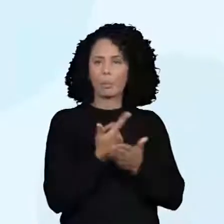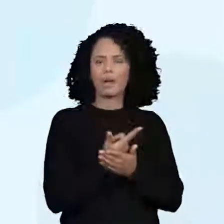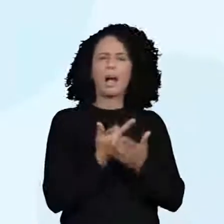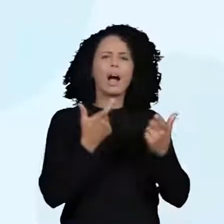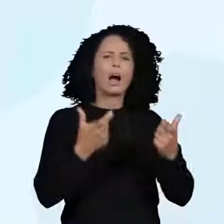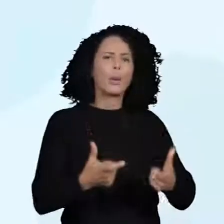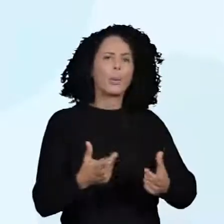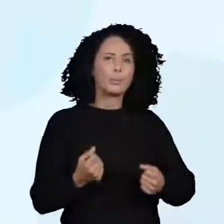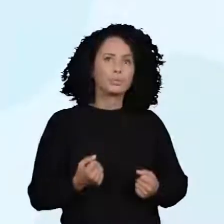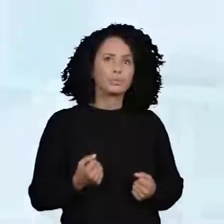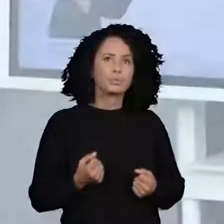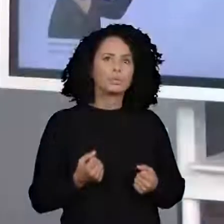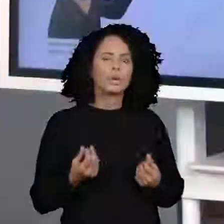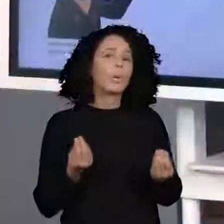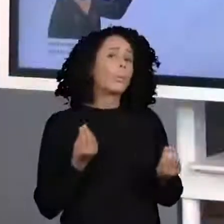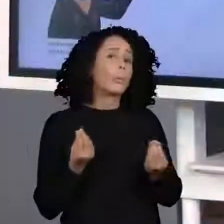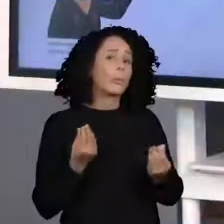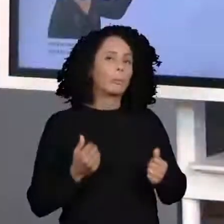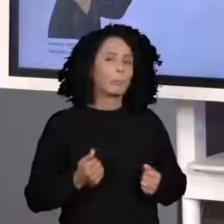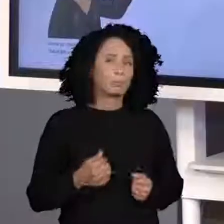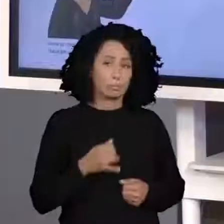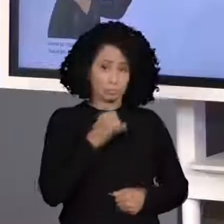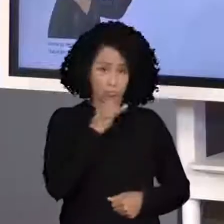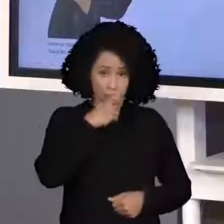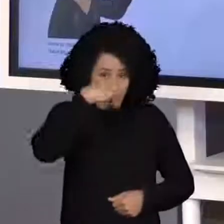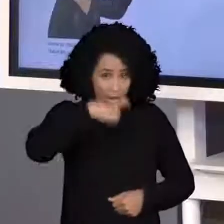bem, eu sou o professor Ceballo e quero comprar uma roupa.